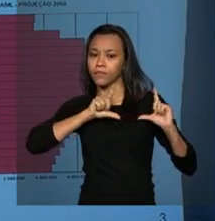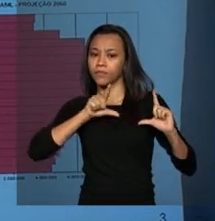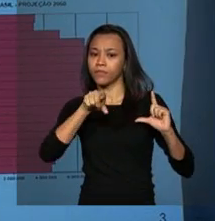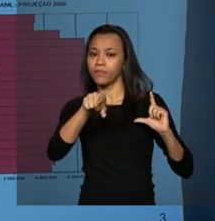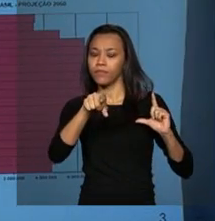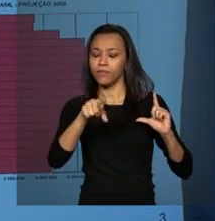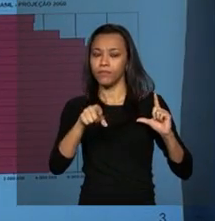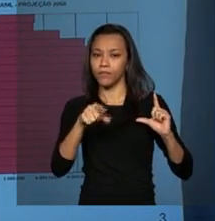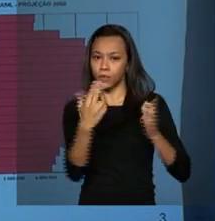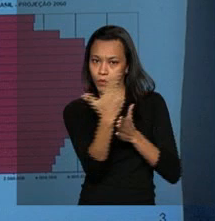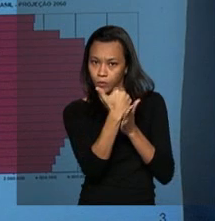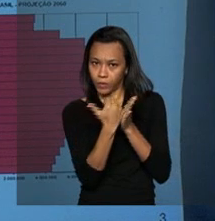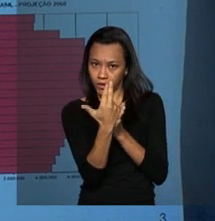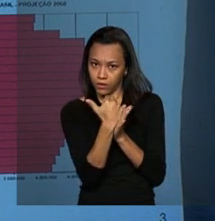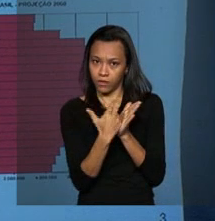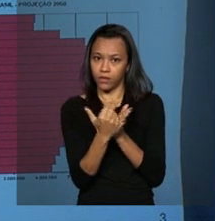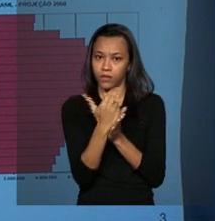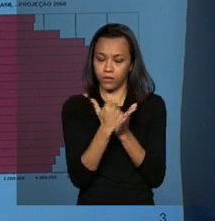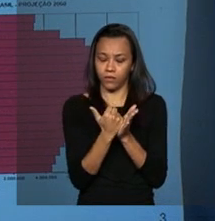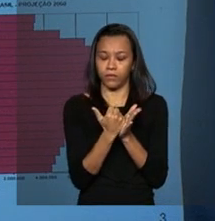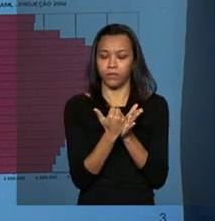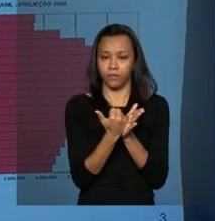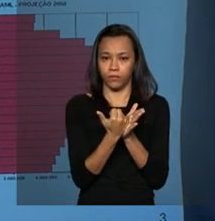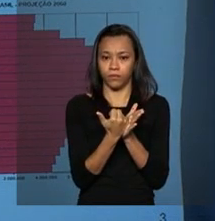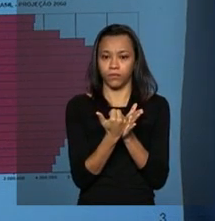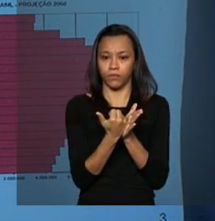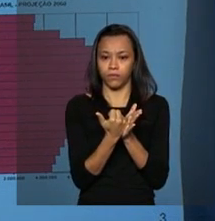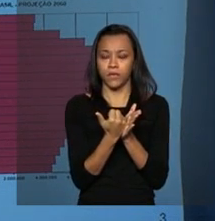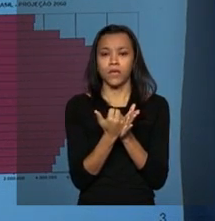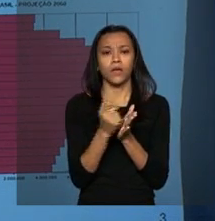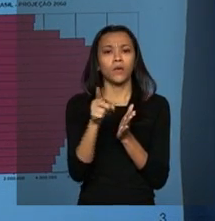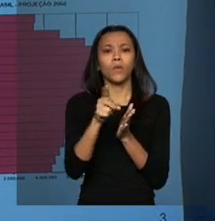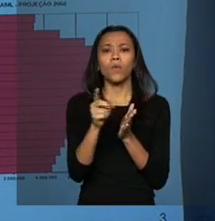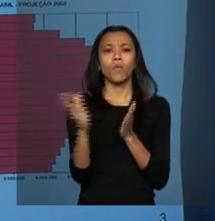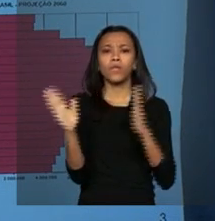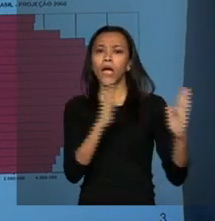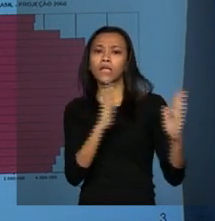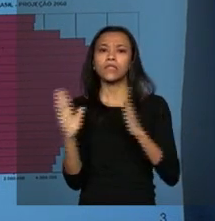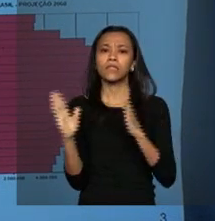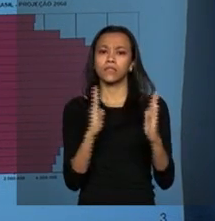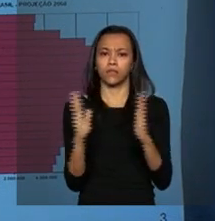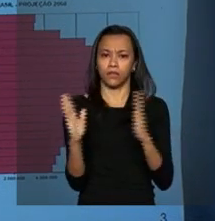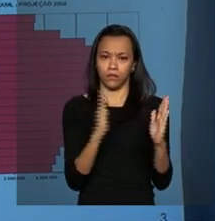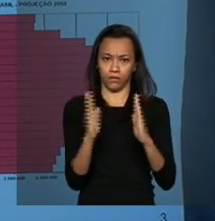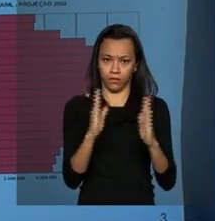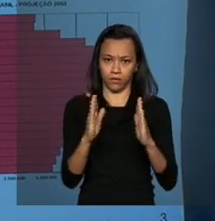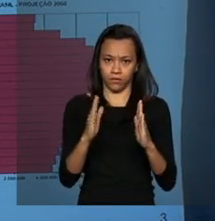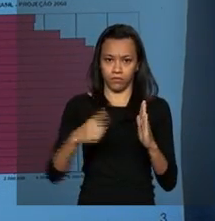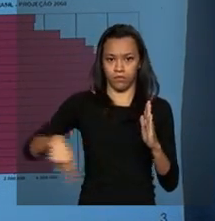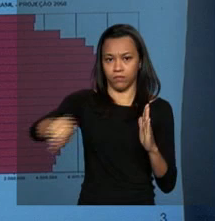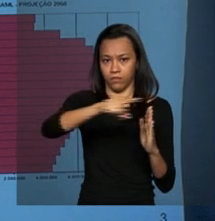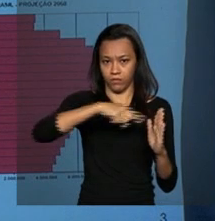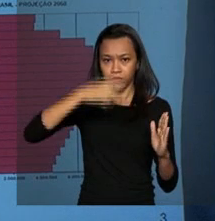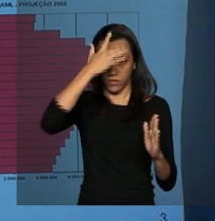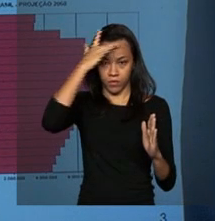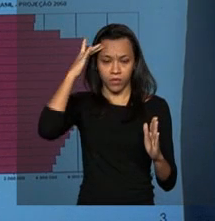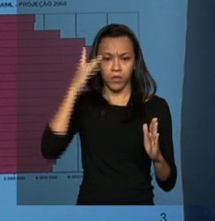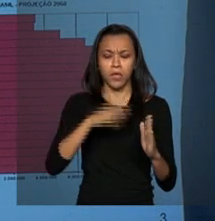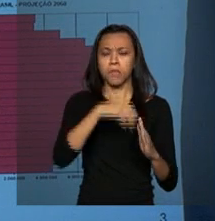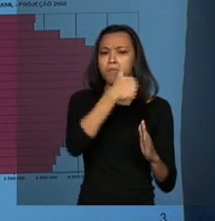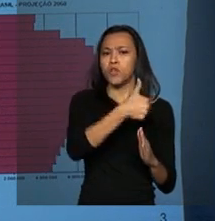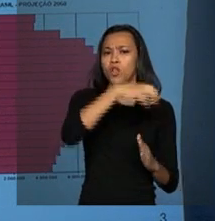implica a transição demográfica. Nós temos aí os gráficos, o Brasil de